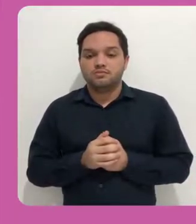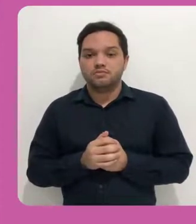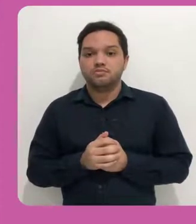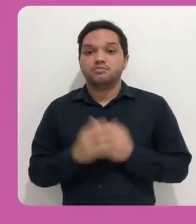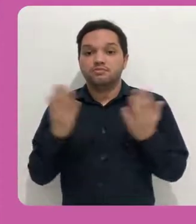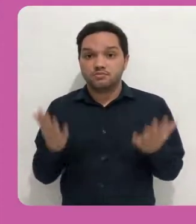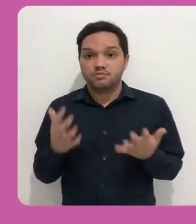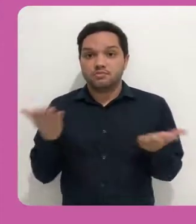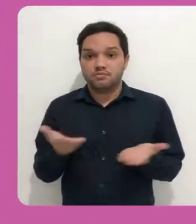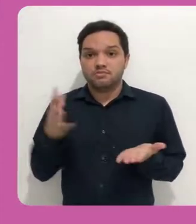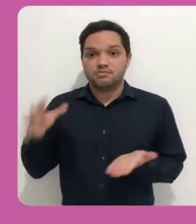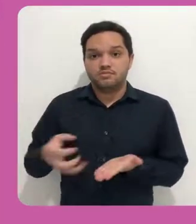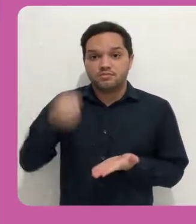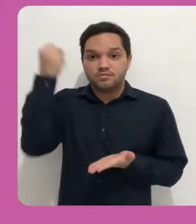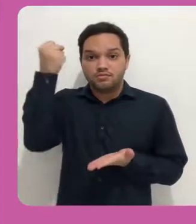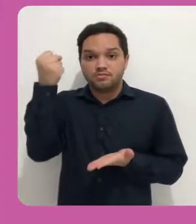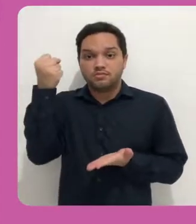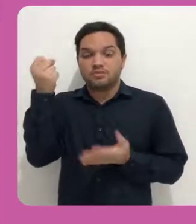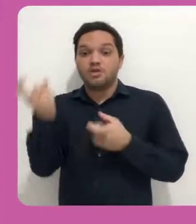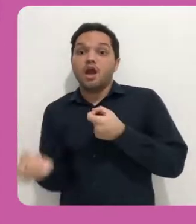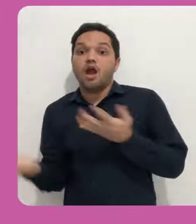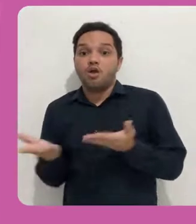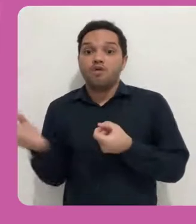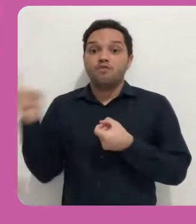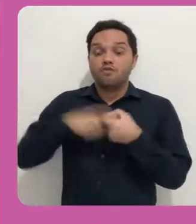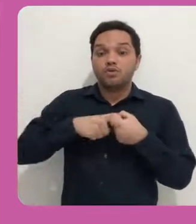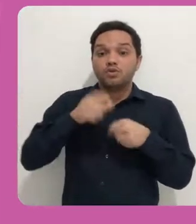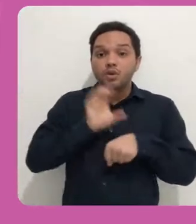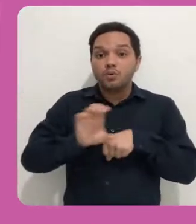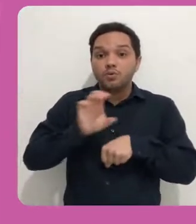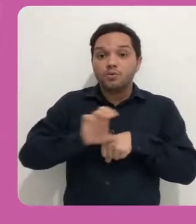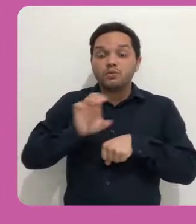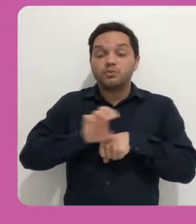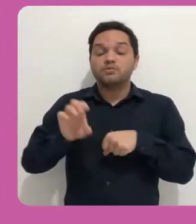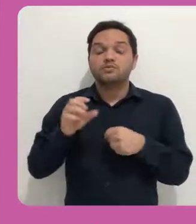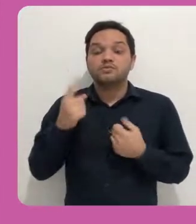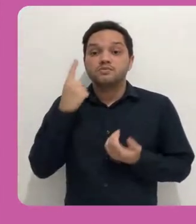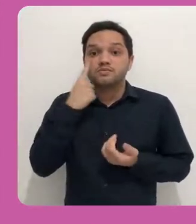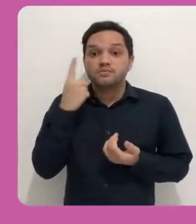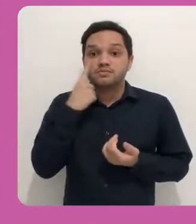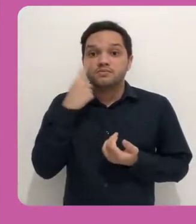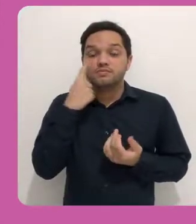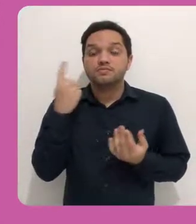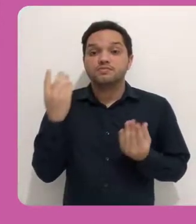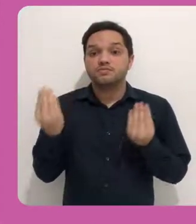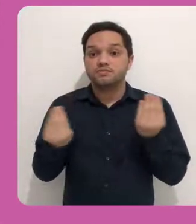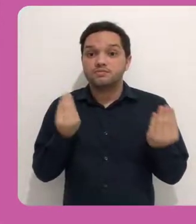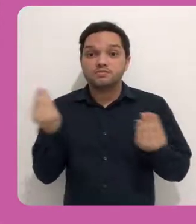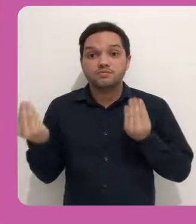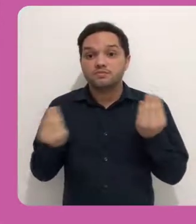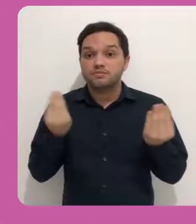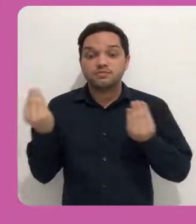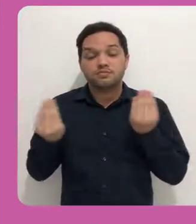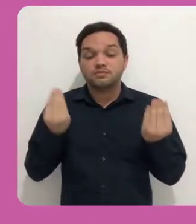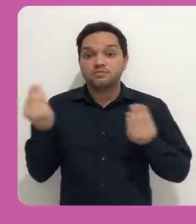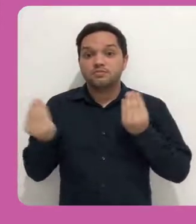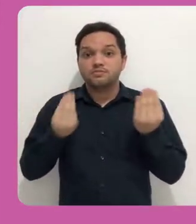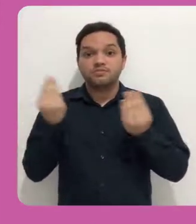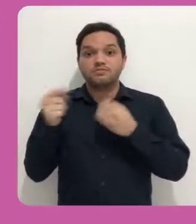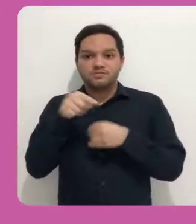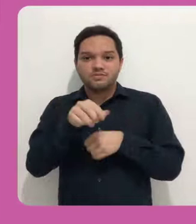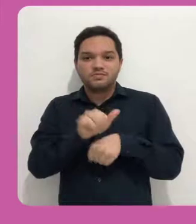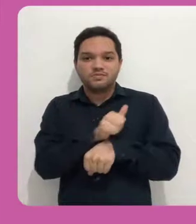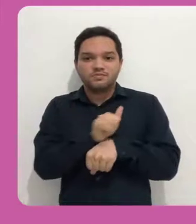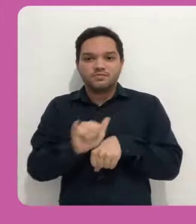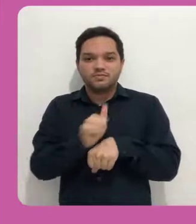Para a gente ver que esse, esse recurso, ele ficou com um nome diferente do arquivo.